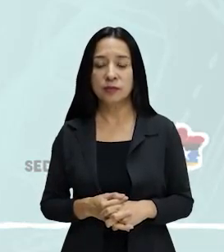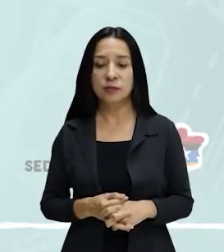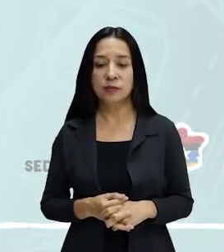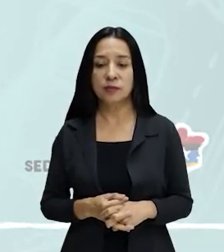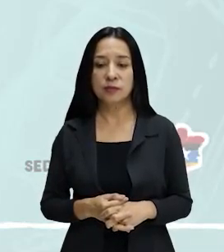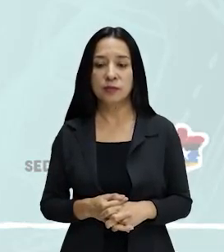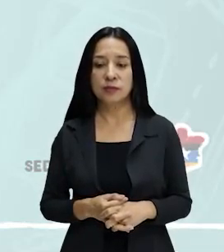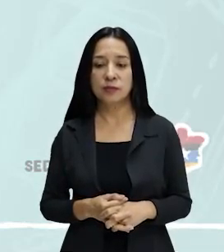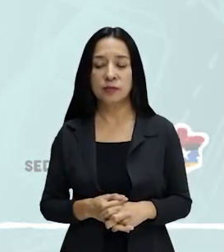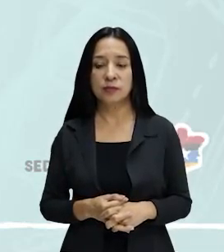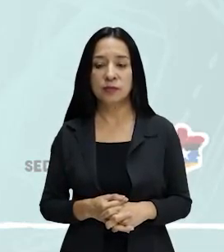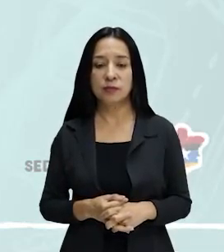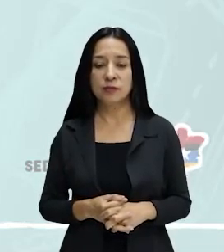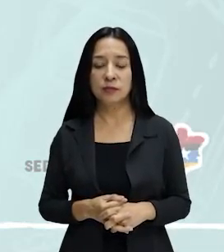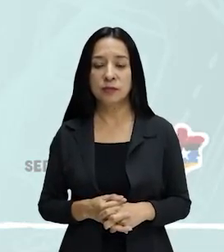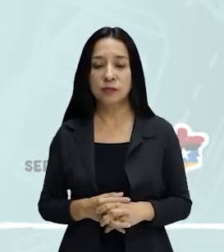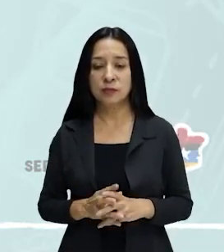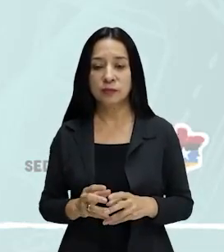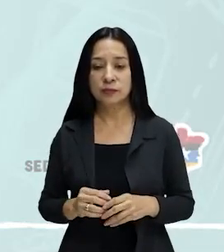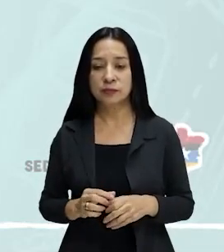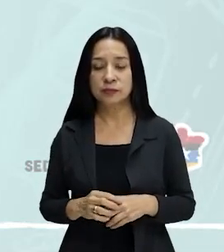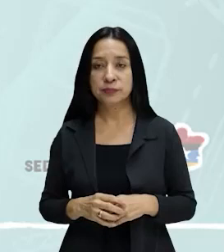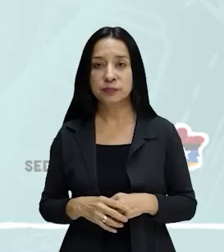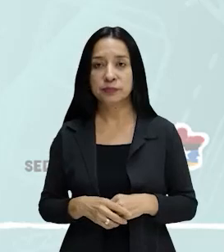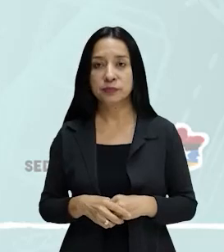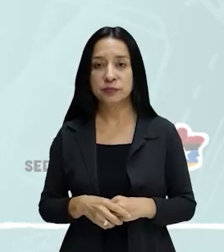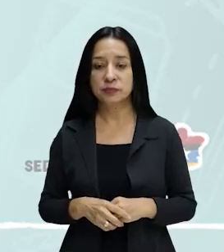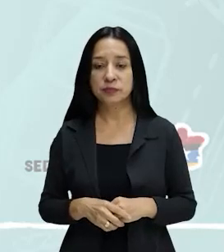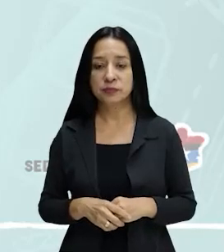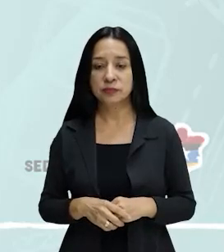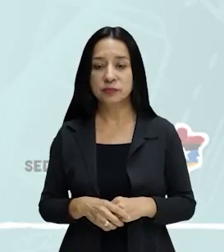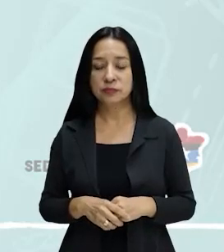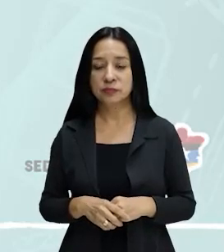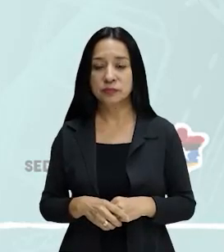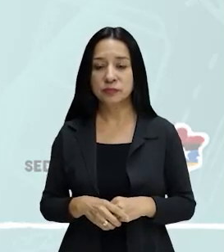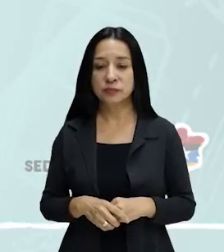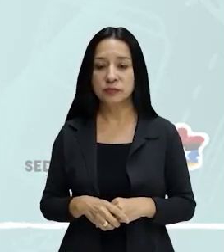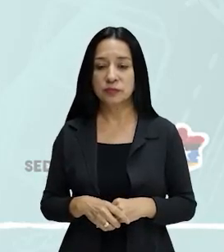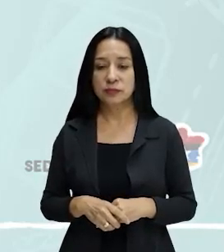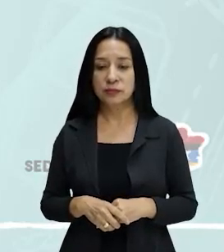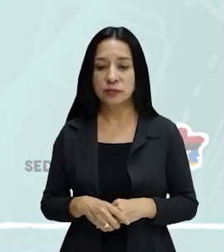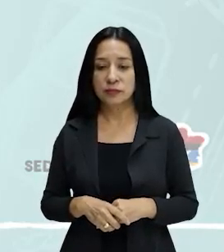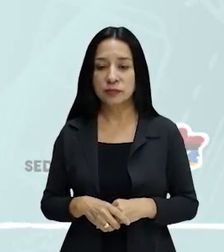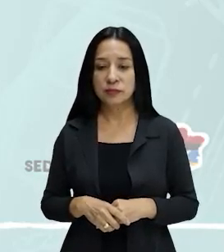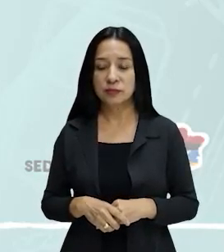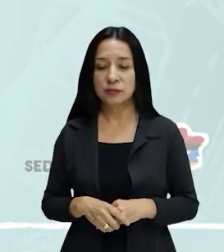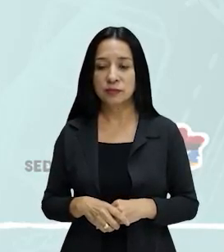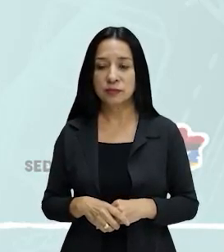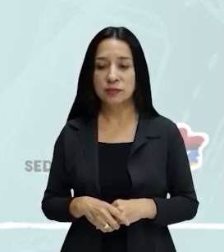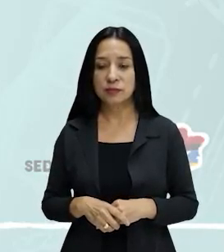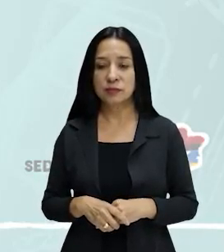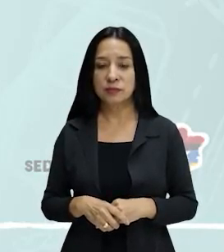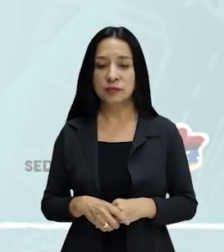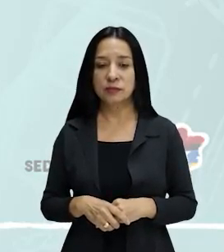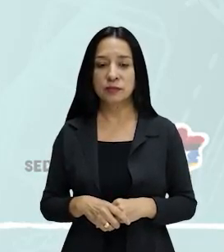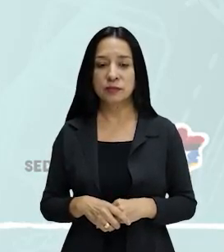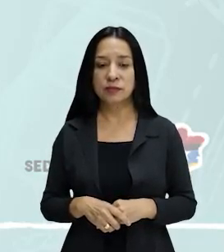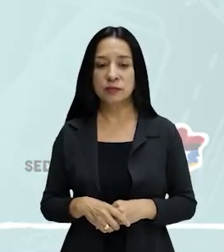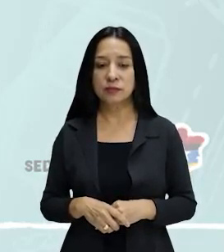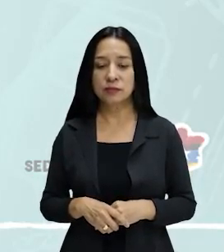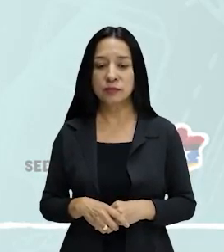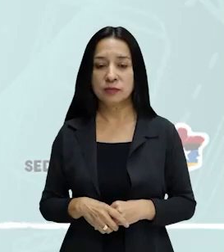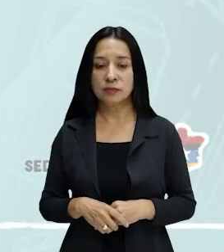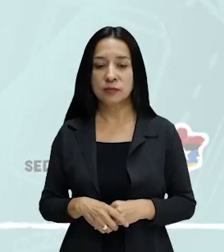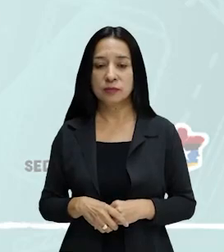também se divide em dois grupos. Os que sabem usar a crase, a menoria, e a maioria que tem